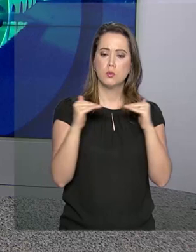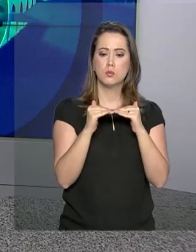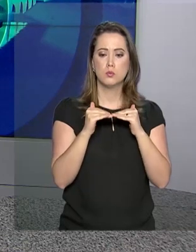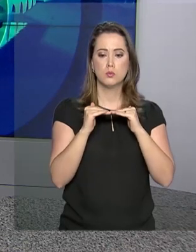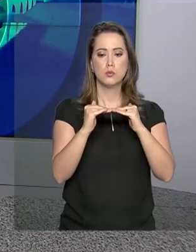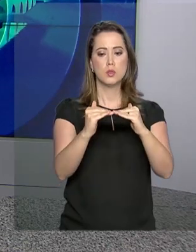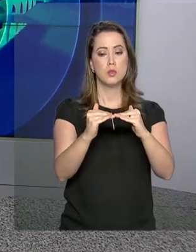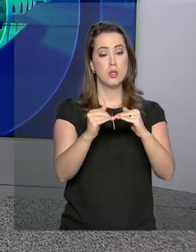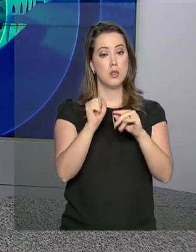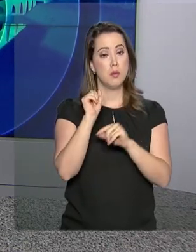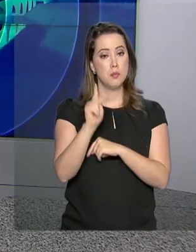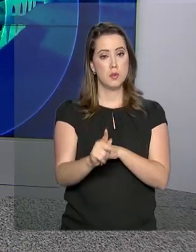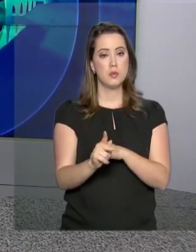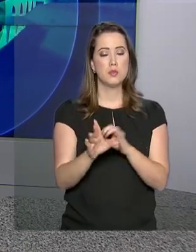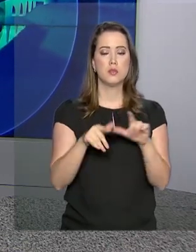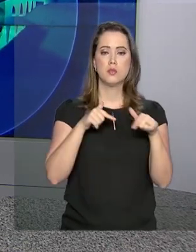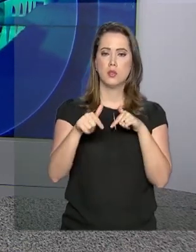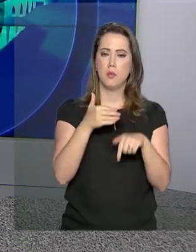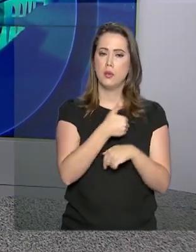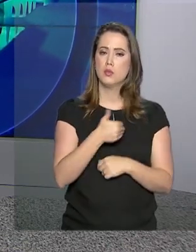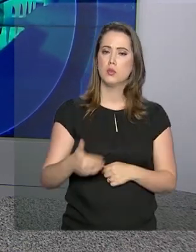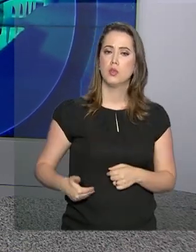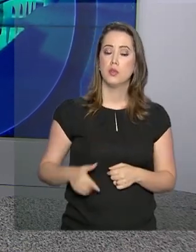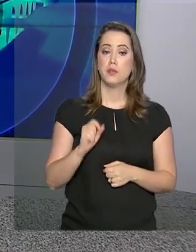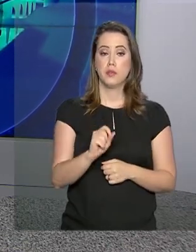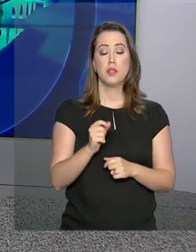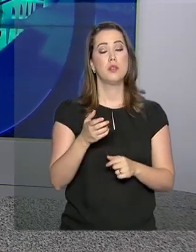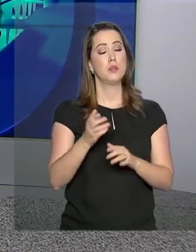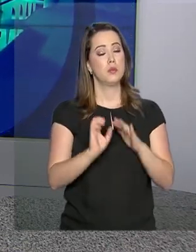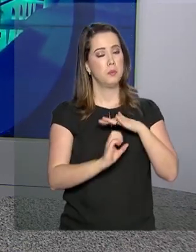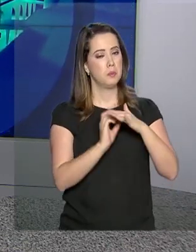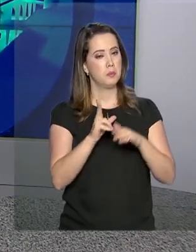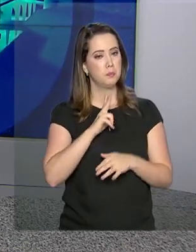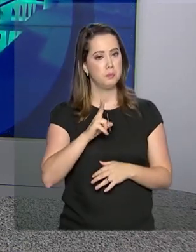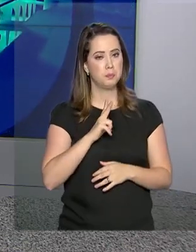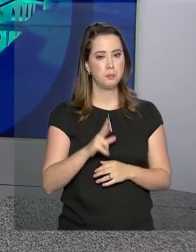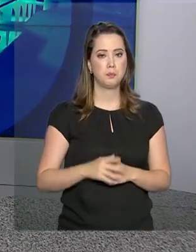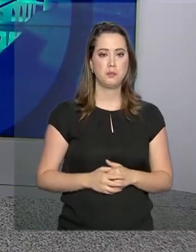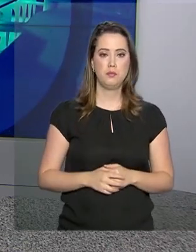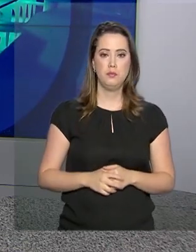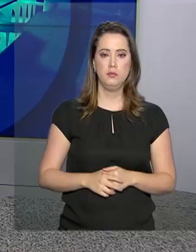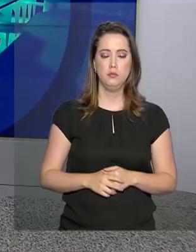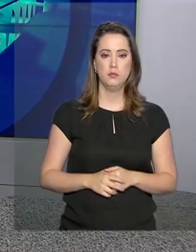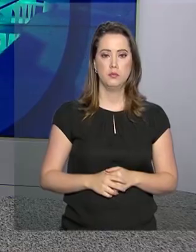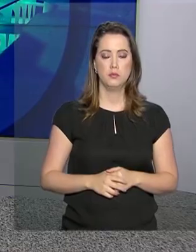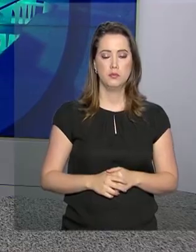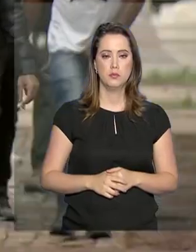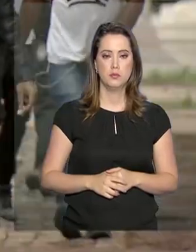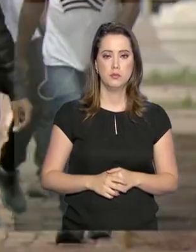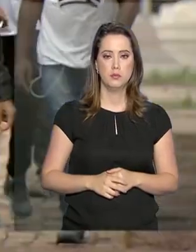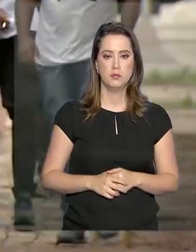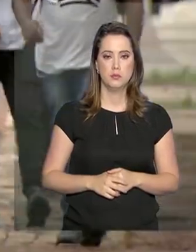critérios de aposentadorias para servidores públicos e trabalhadores da iniciativa privada.